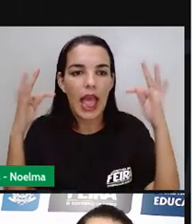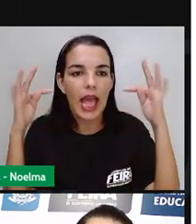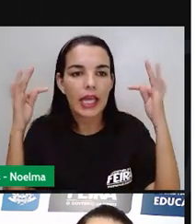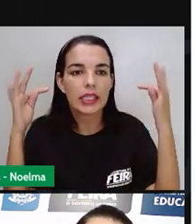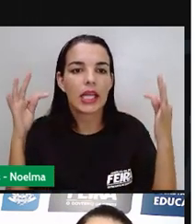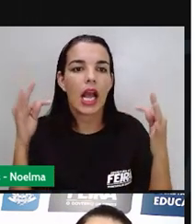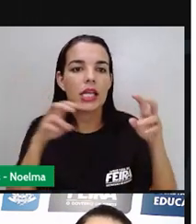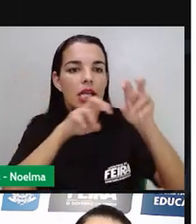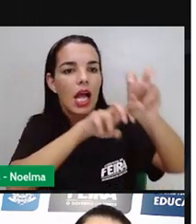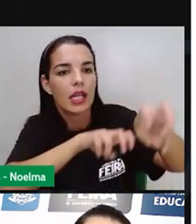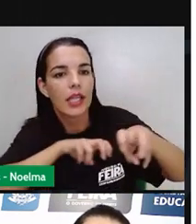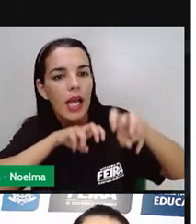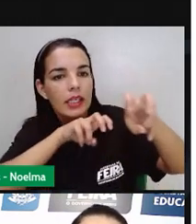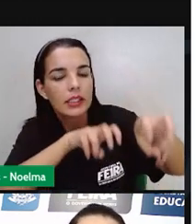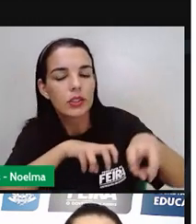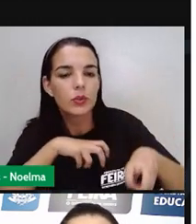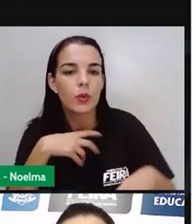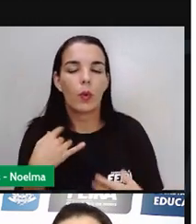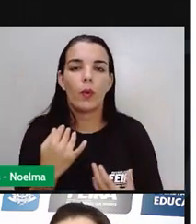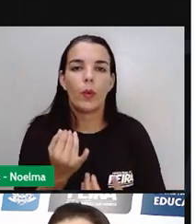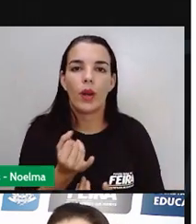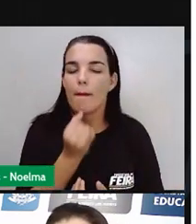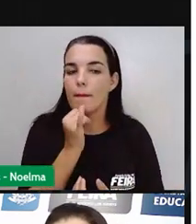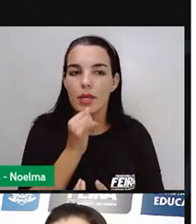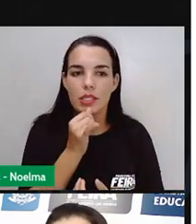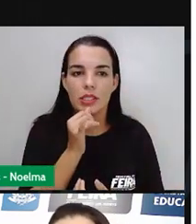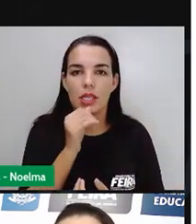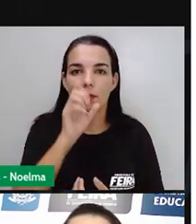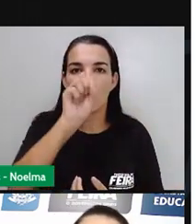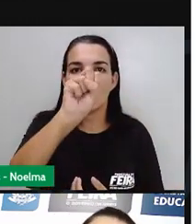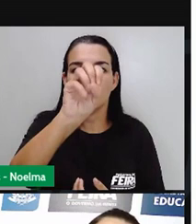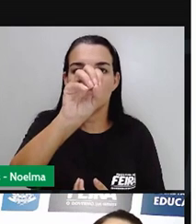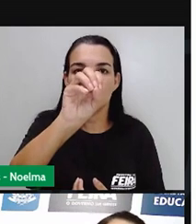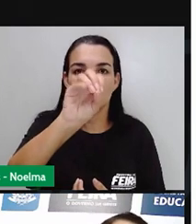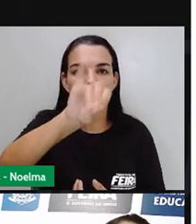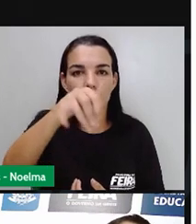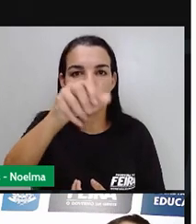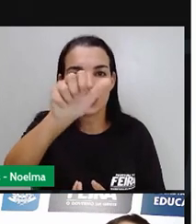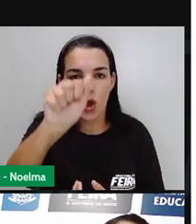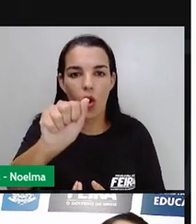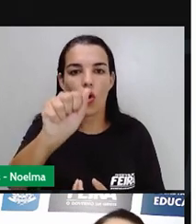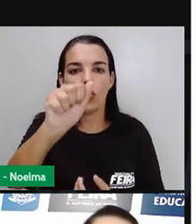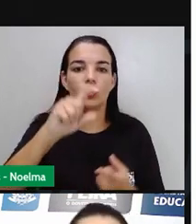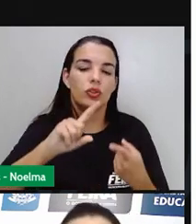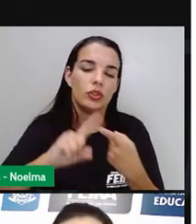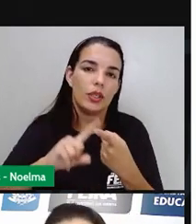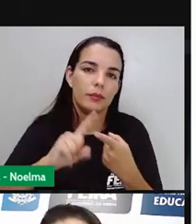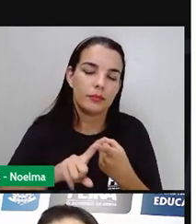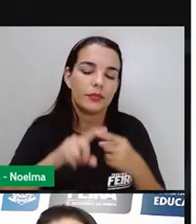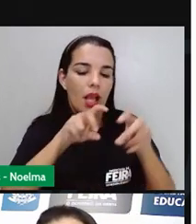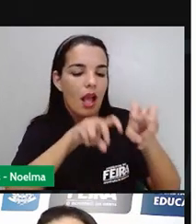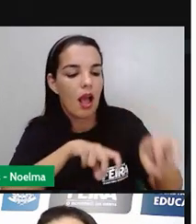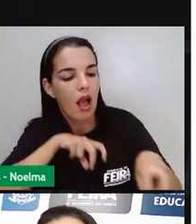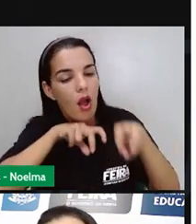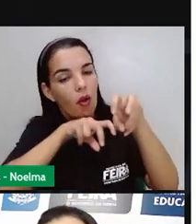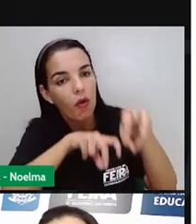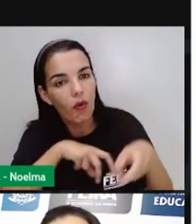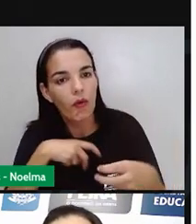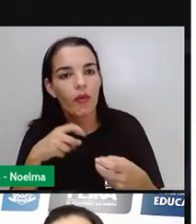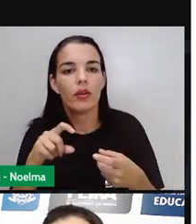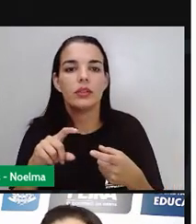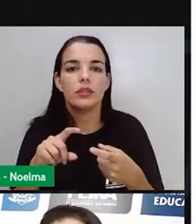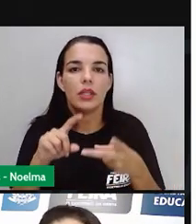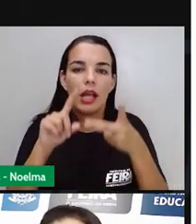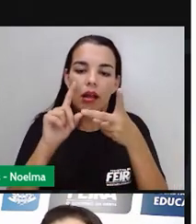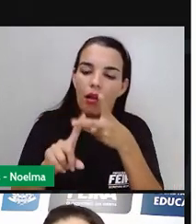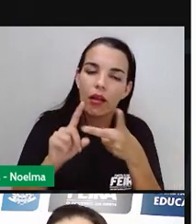um período, por exemplo, soja, que é uma leguminosa, e aí em outro plantio já é uma